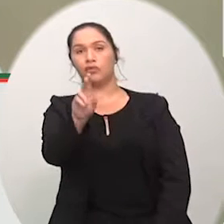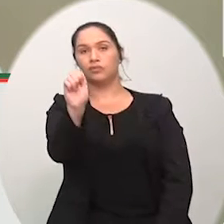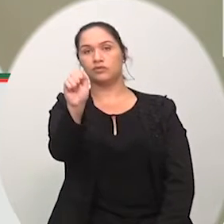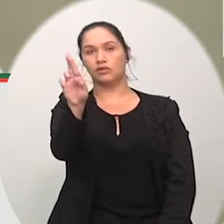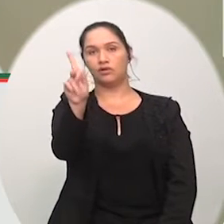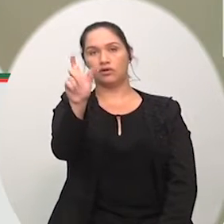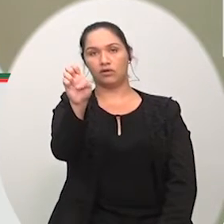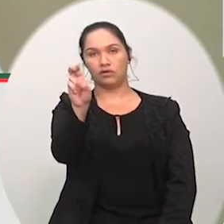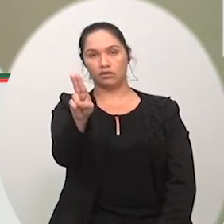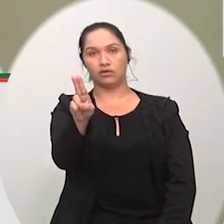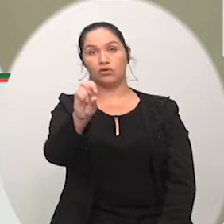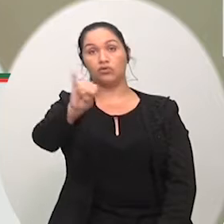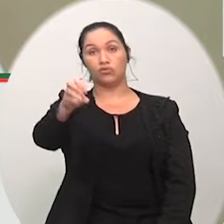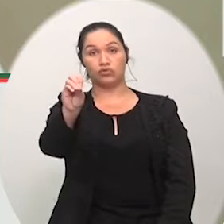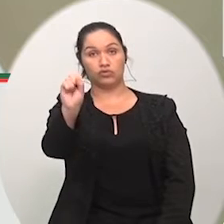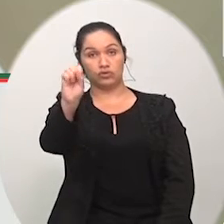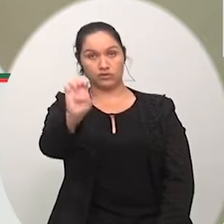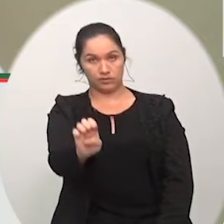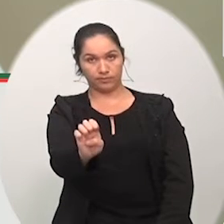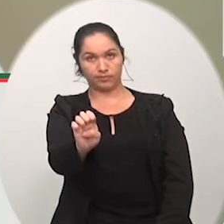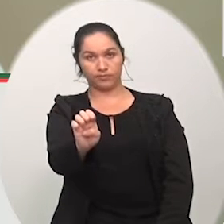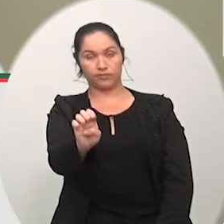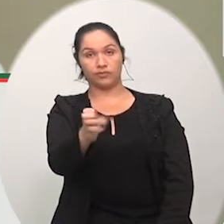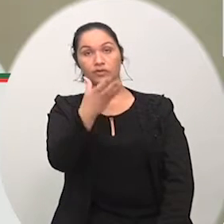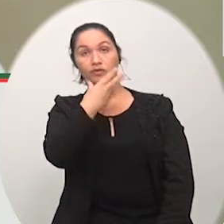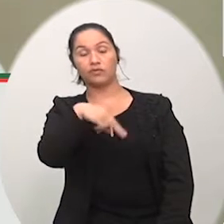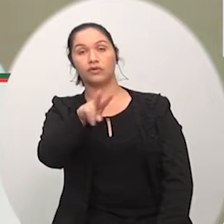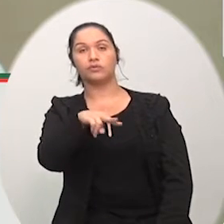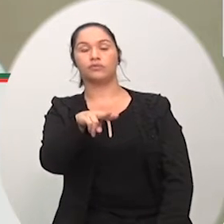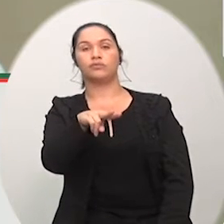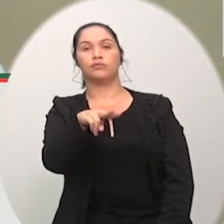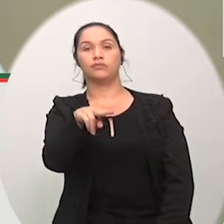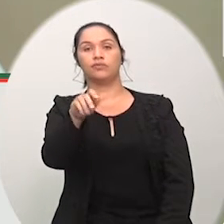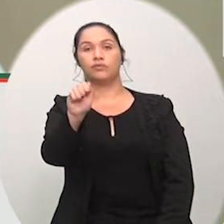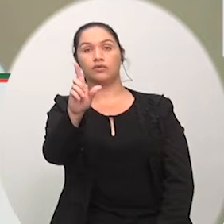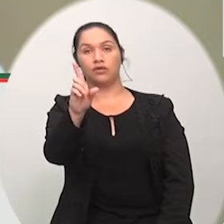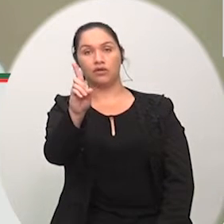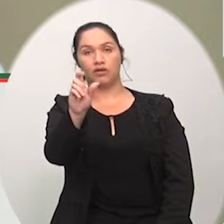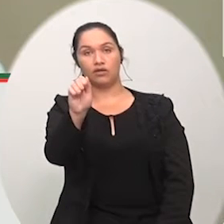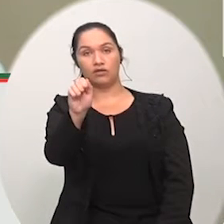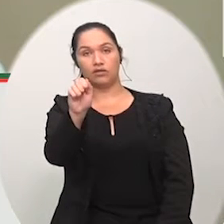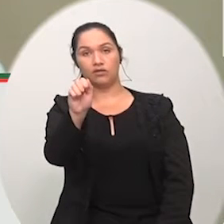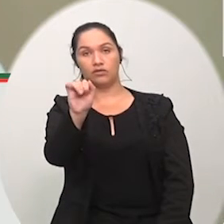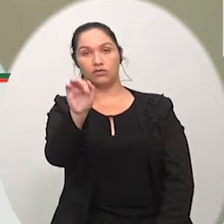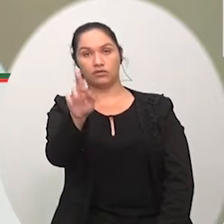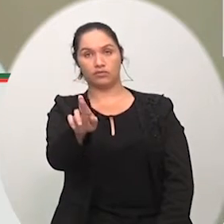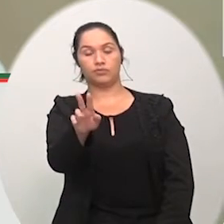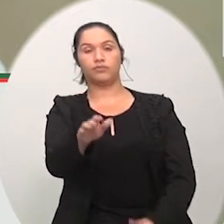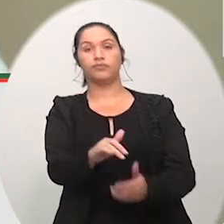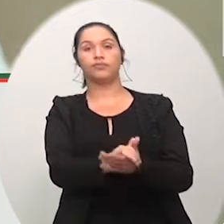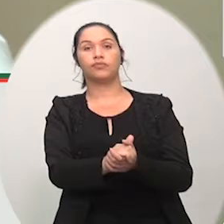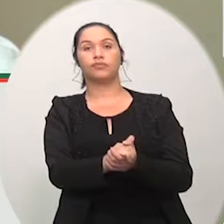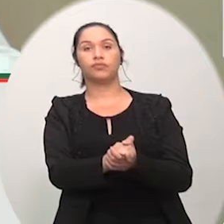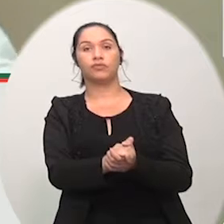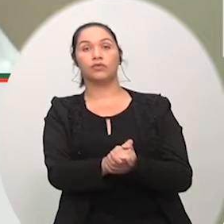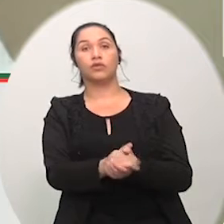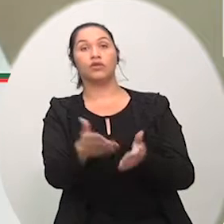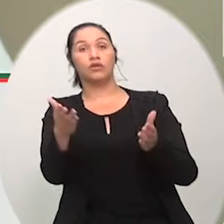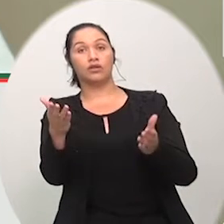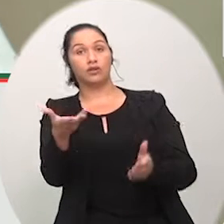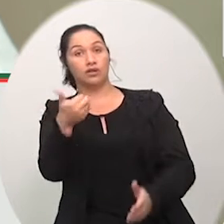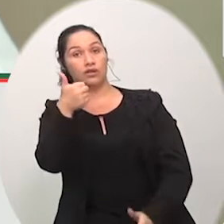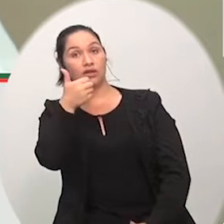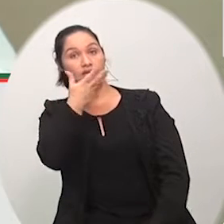o vereador José Agente Filho, o vereador Adair Lox, o pai da Tati